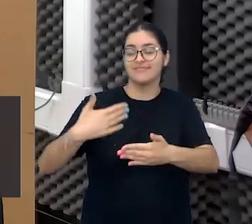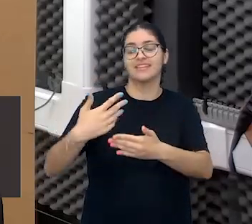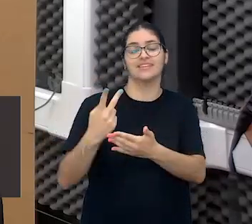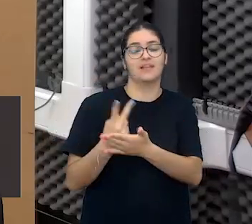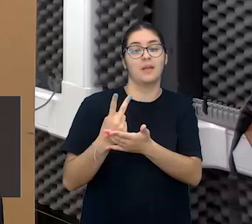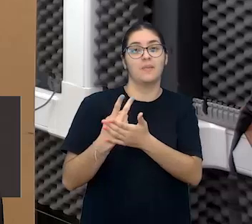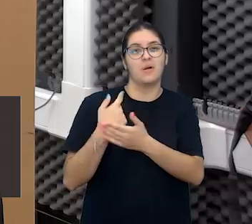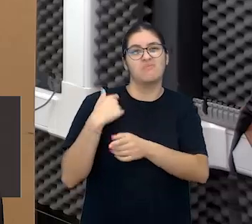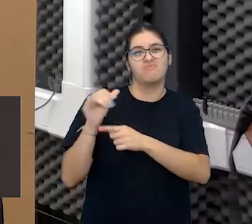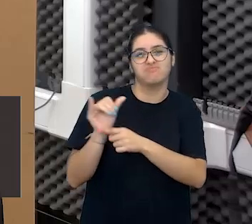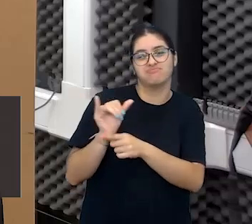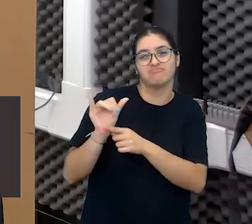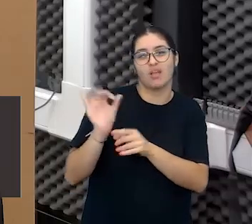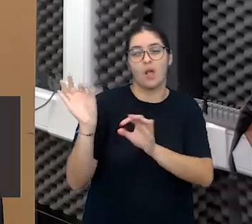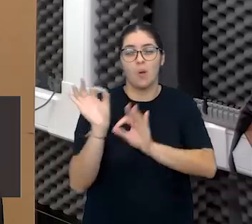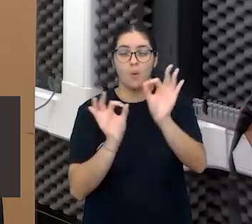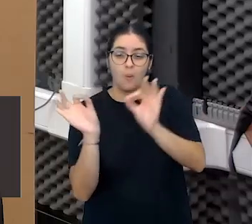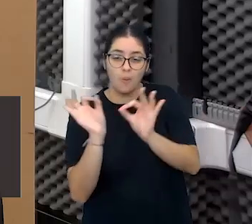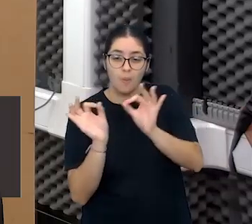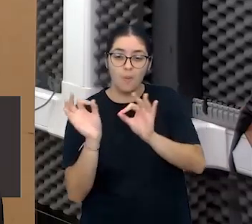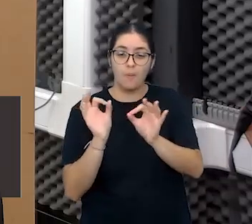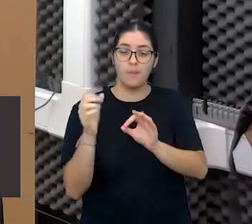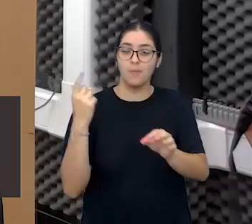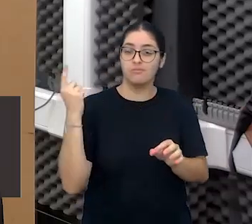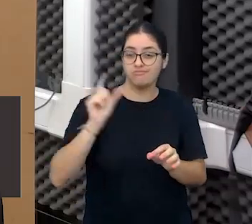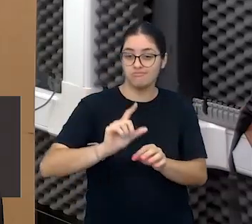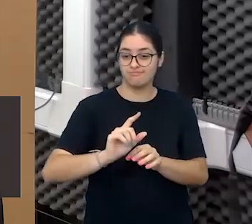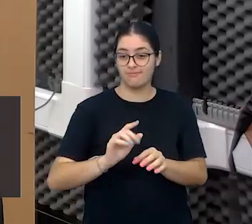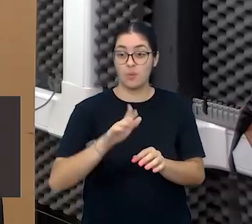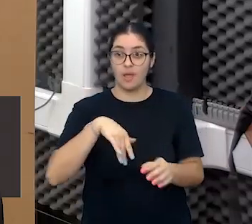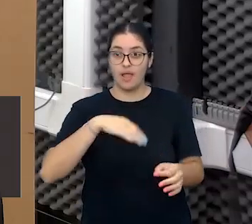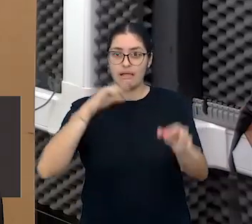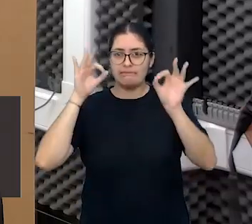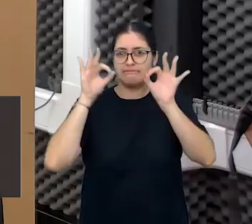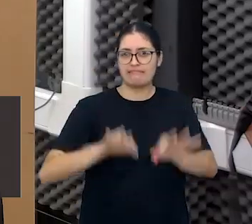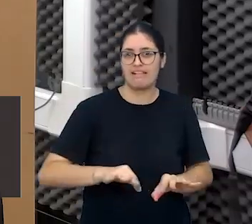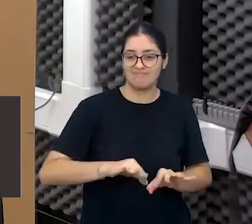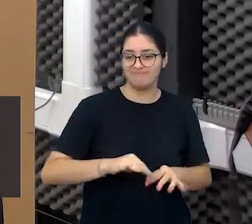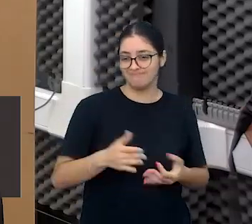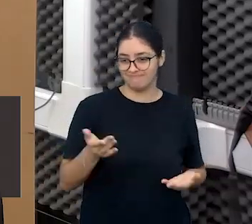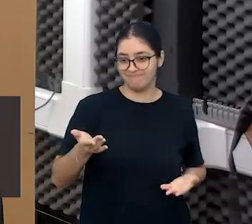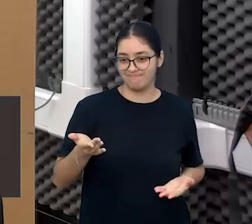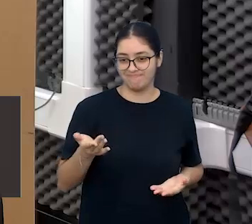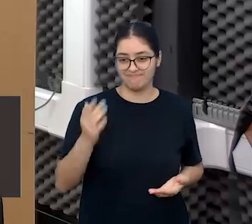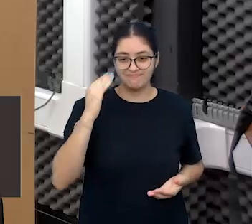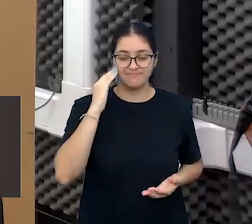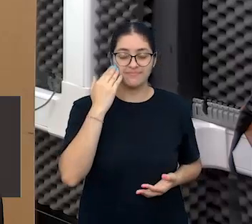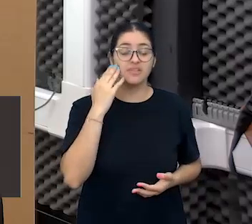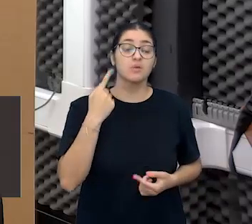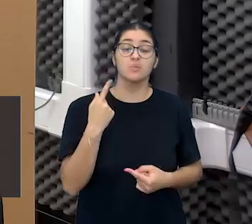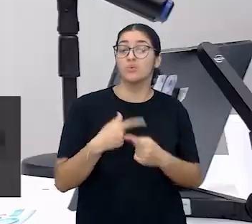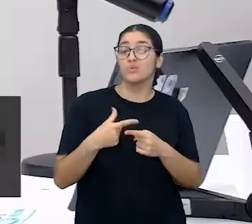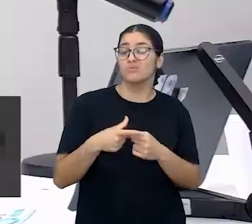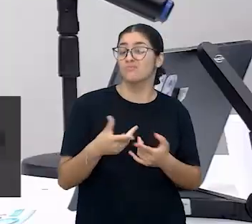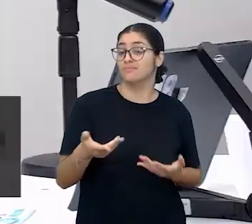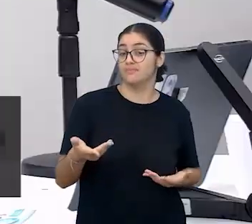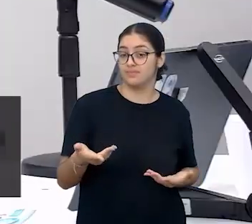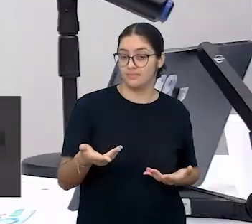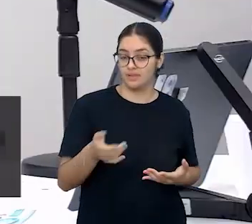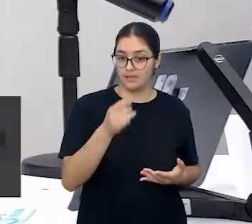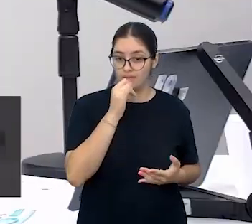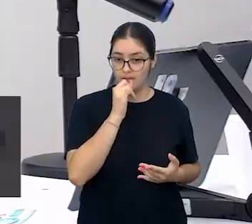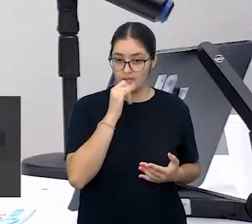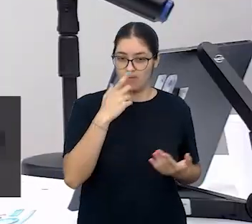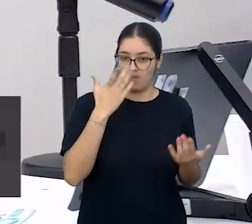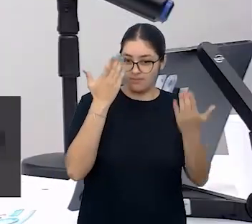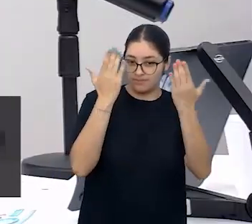necessário para acompanhar e trazer o planejamento e as intervenções necessárias. Exato. Por quê? Porque a sondagem,